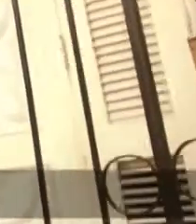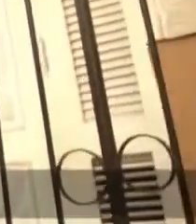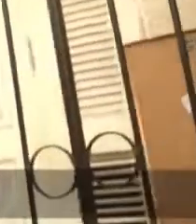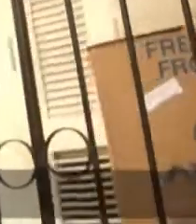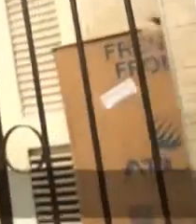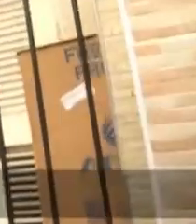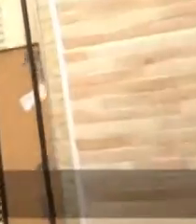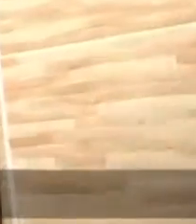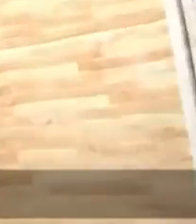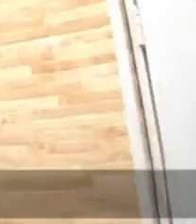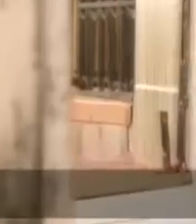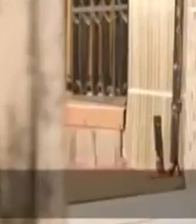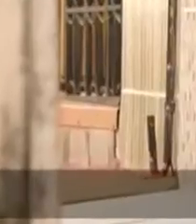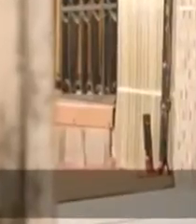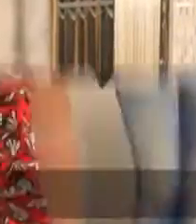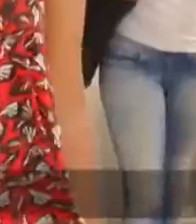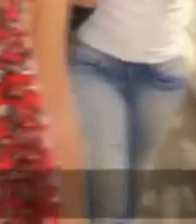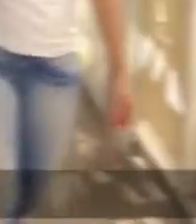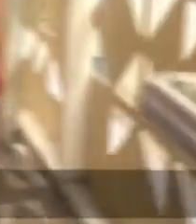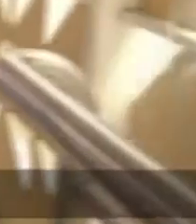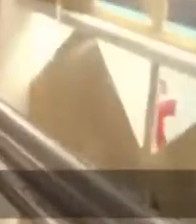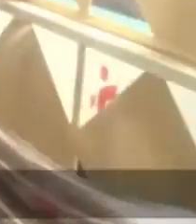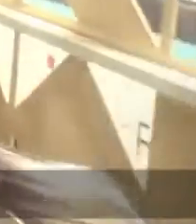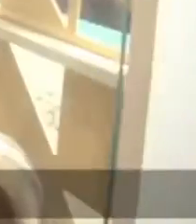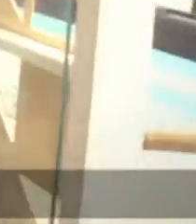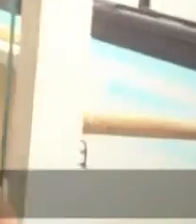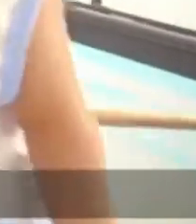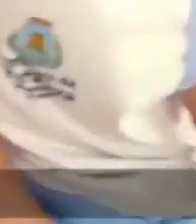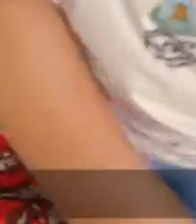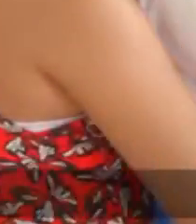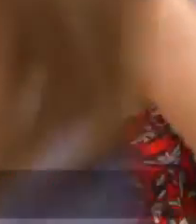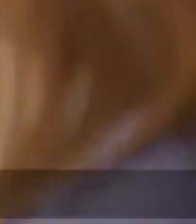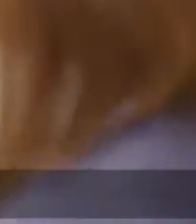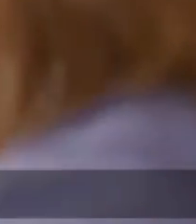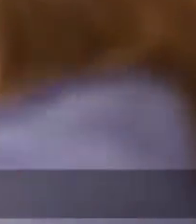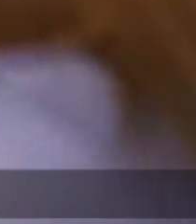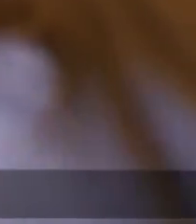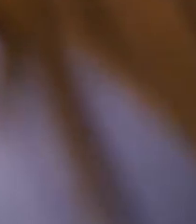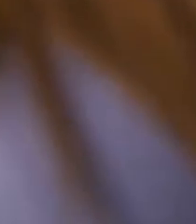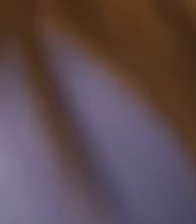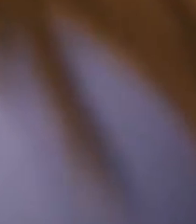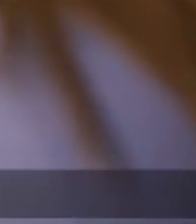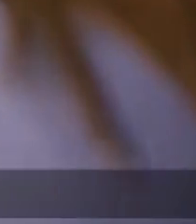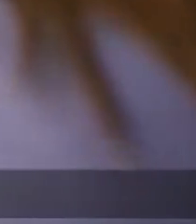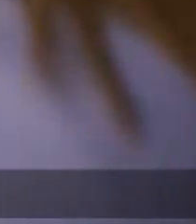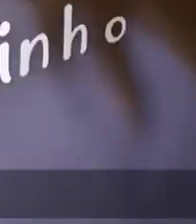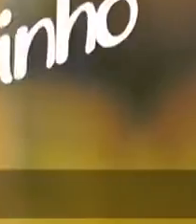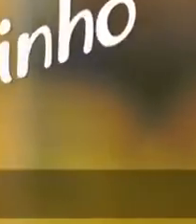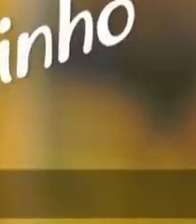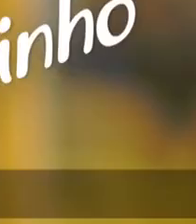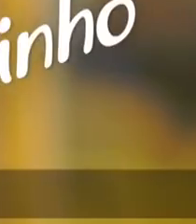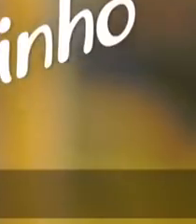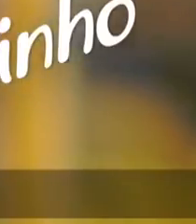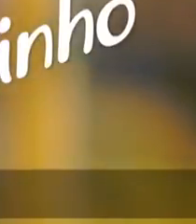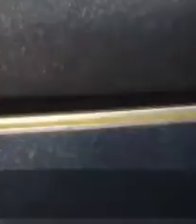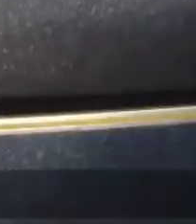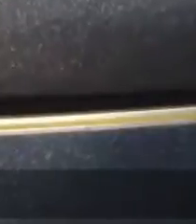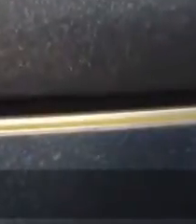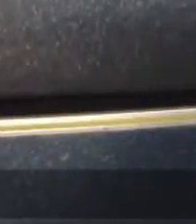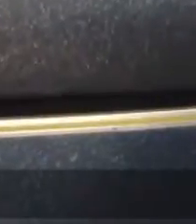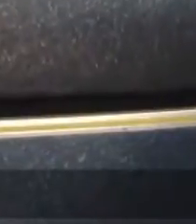A Prefeitura investe no transporte público para melhorar a vida das famílias em Fortaleza. Criou o Bilhetinho,